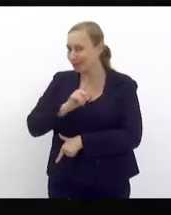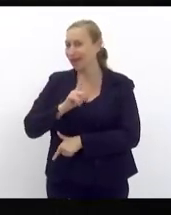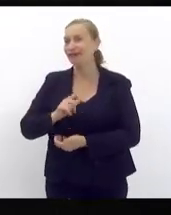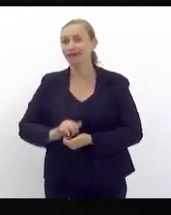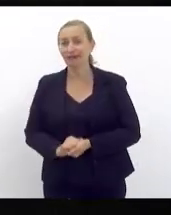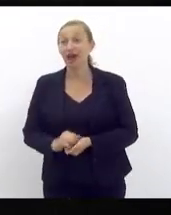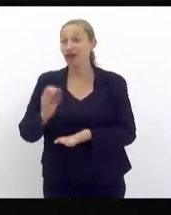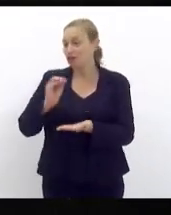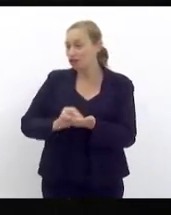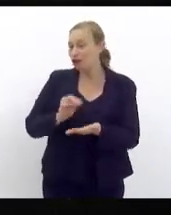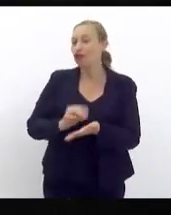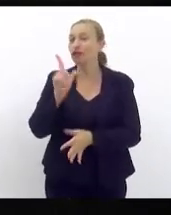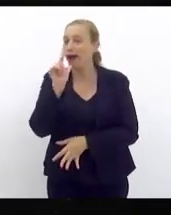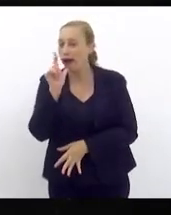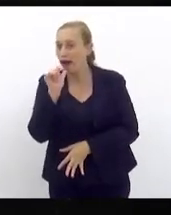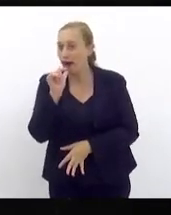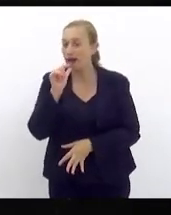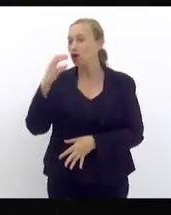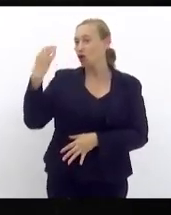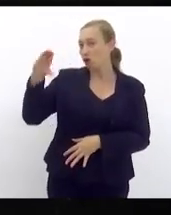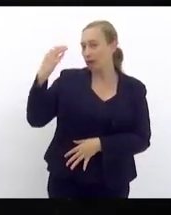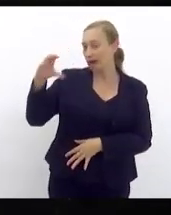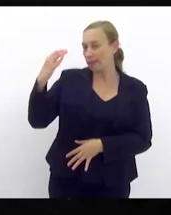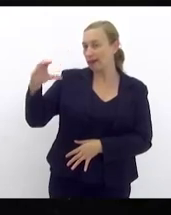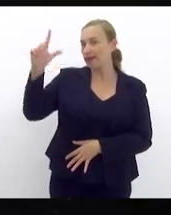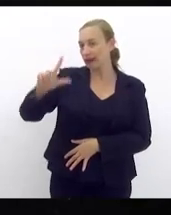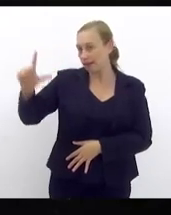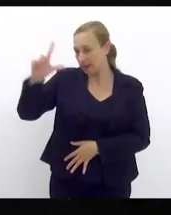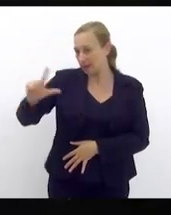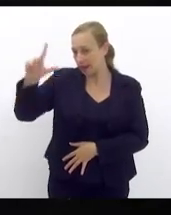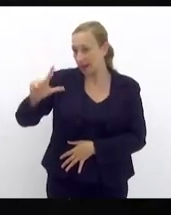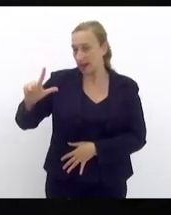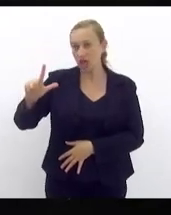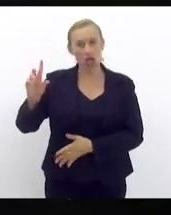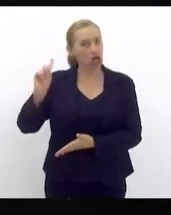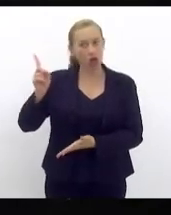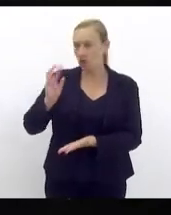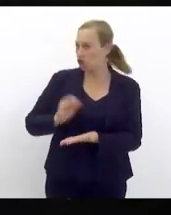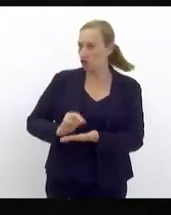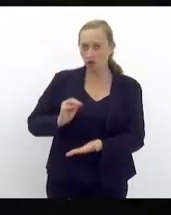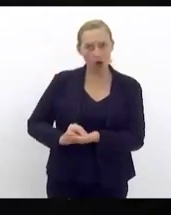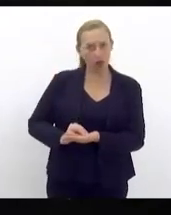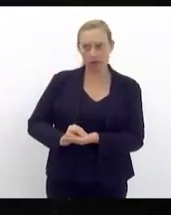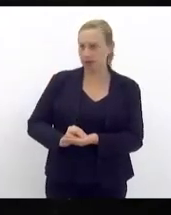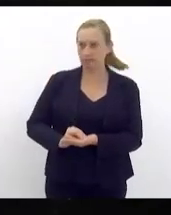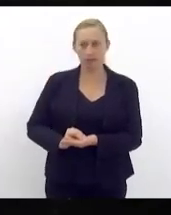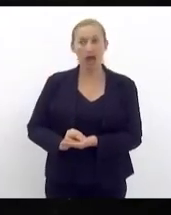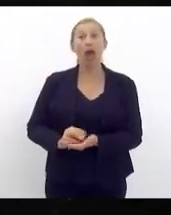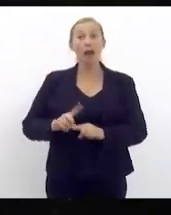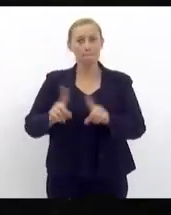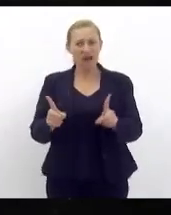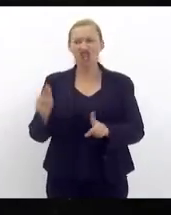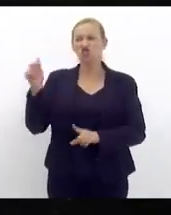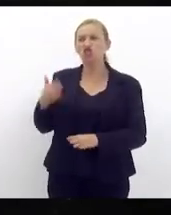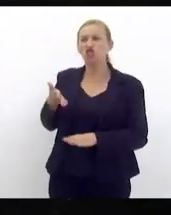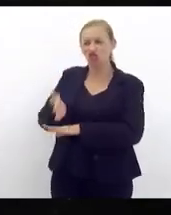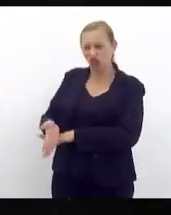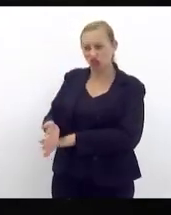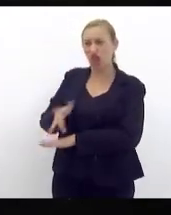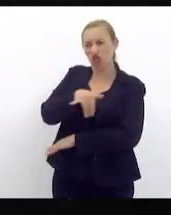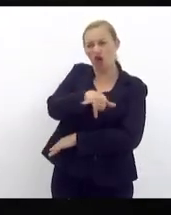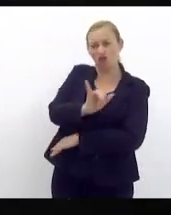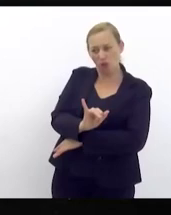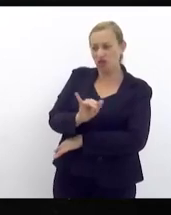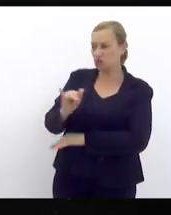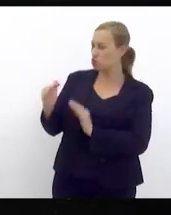falta água em Copacabana Ipanema Leblon não falta Barra da Tijuca não falta água mas quando chega lá em Nova Iguaçu que